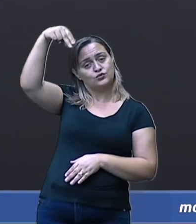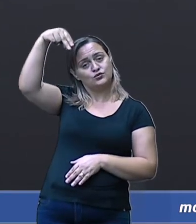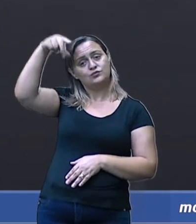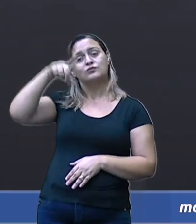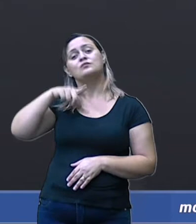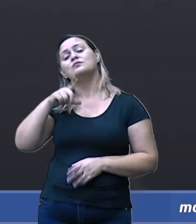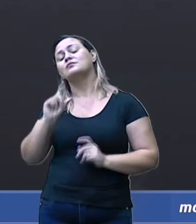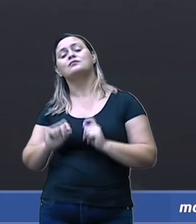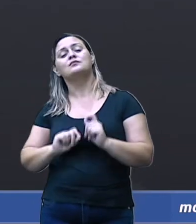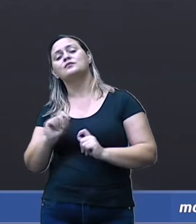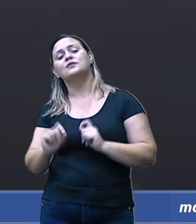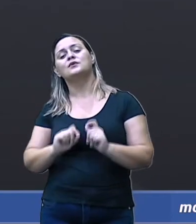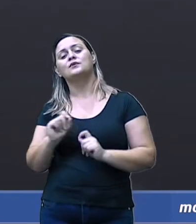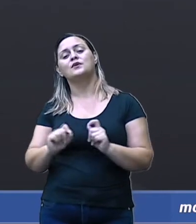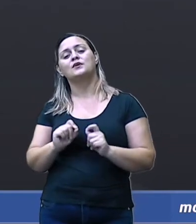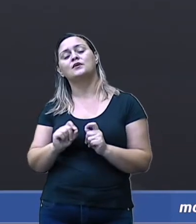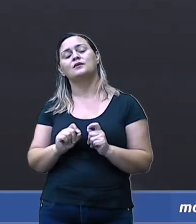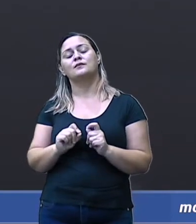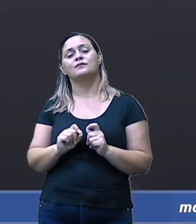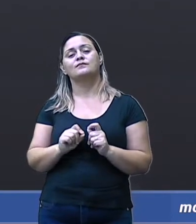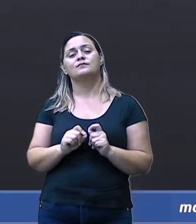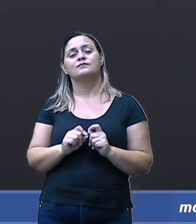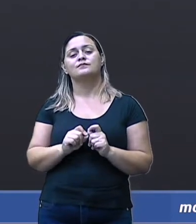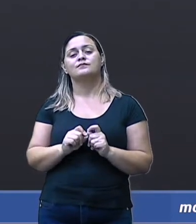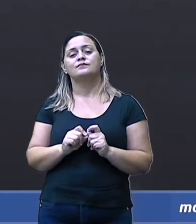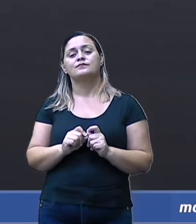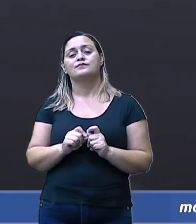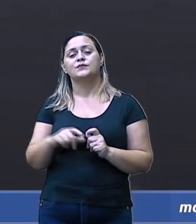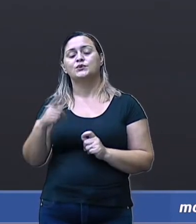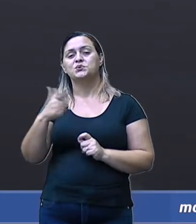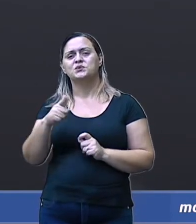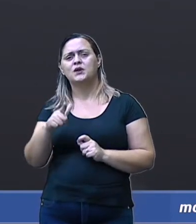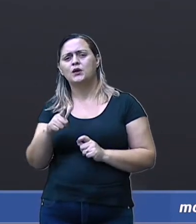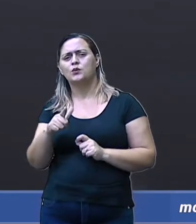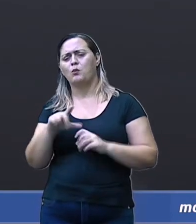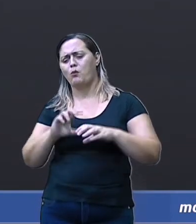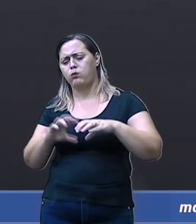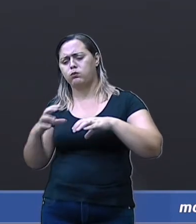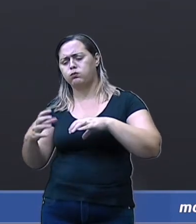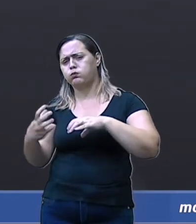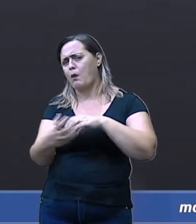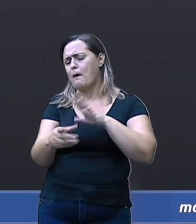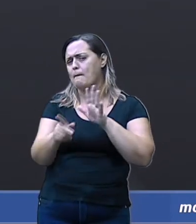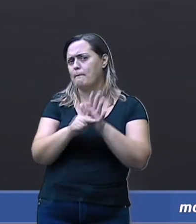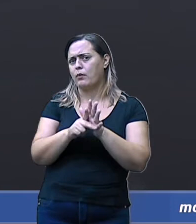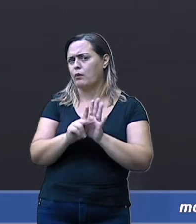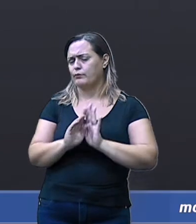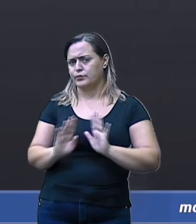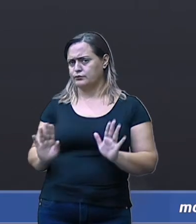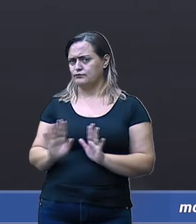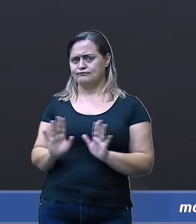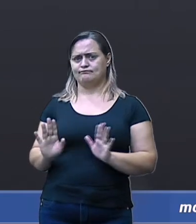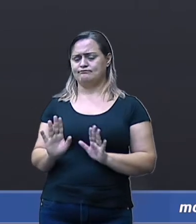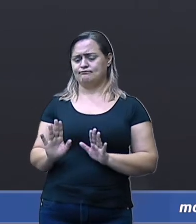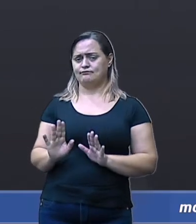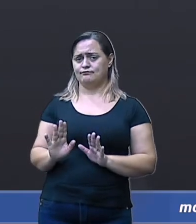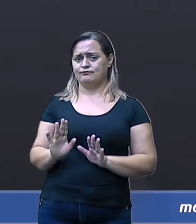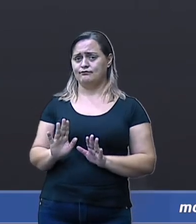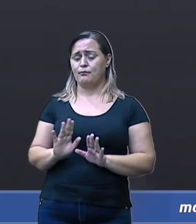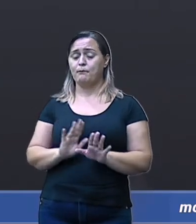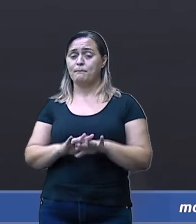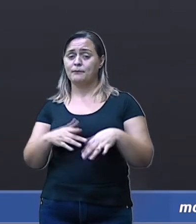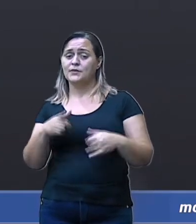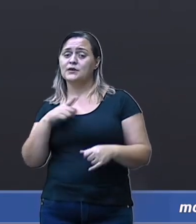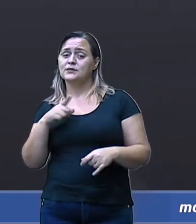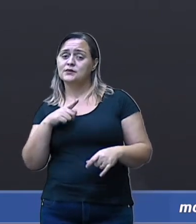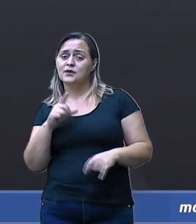olha bem, nós não temos um continente específico aqui do Polo Norte. Mas nós